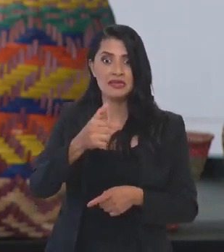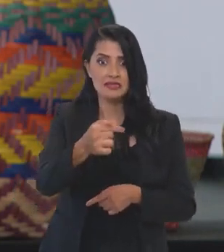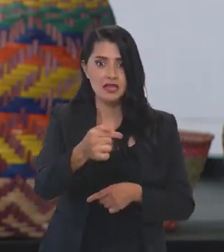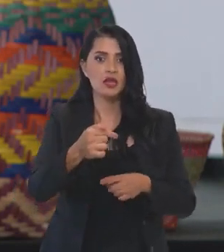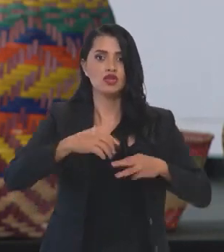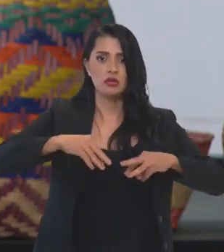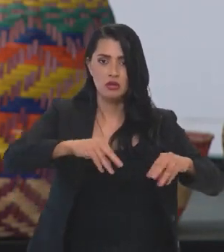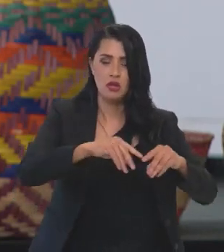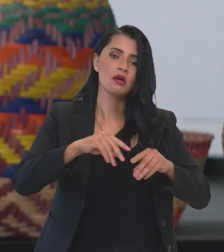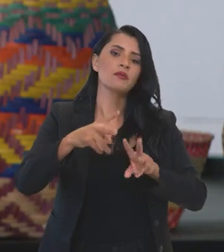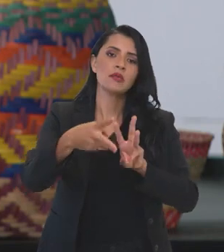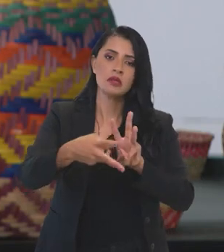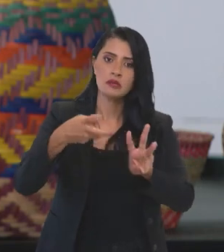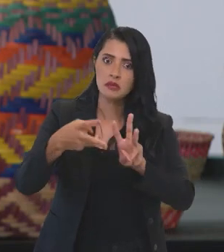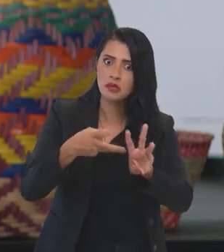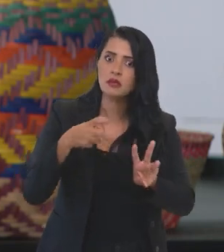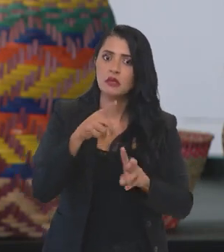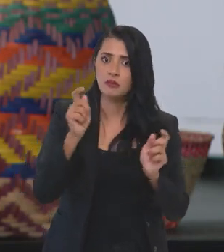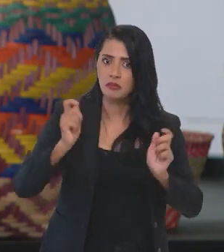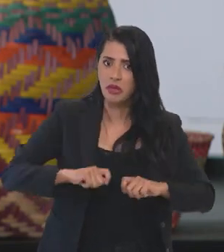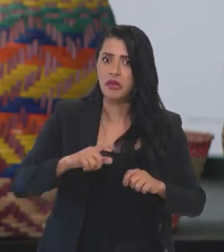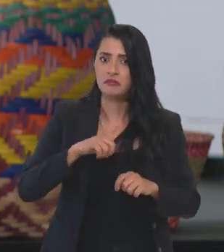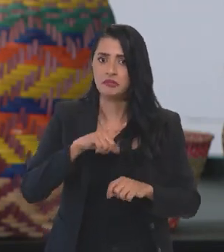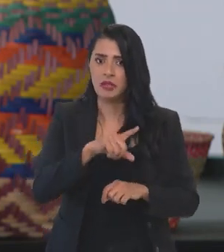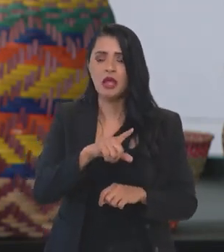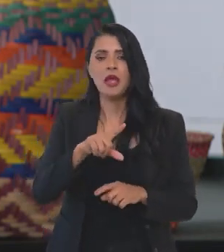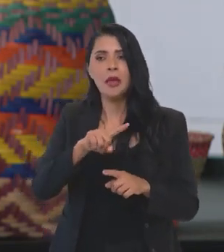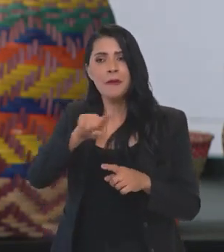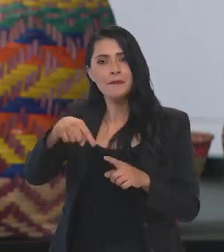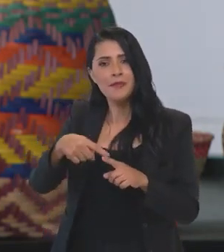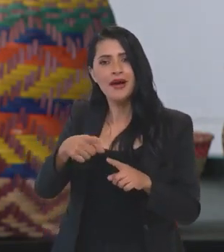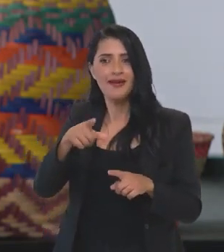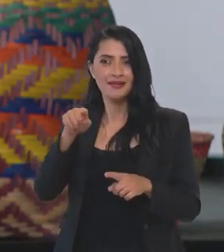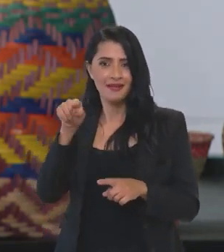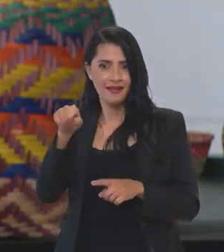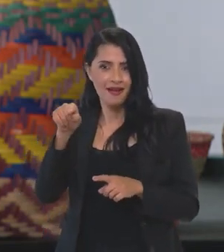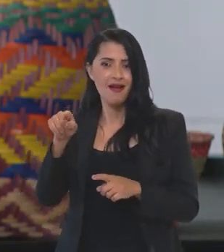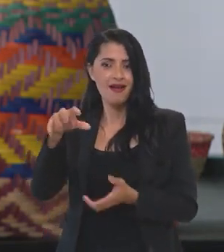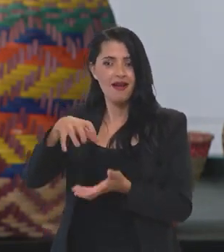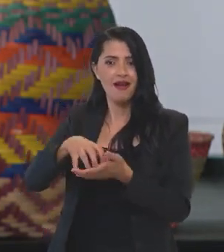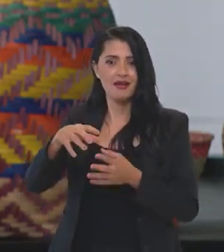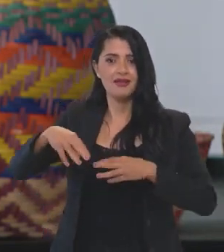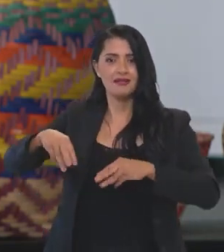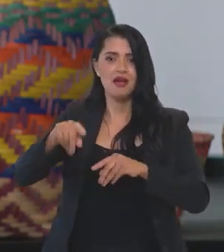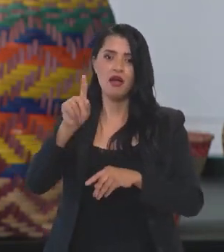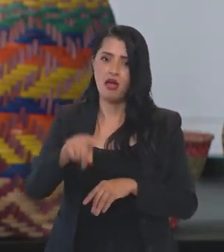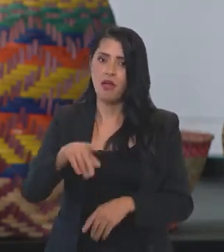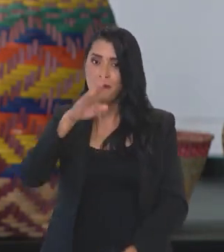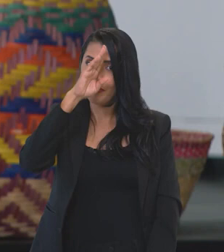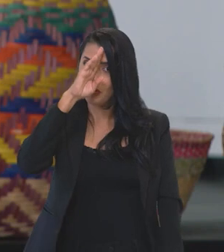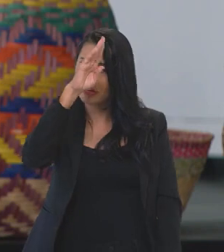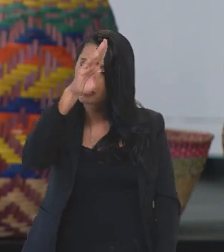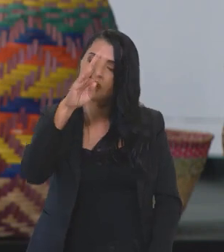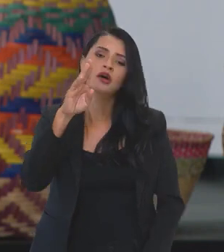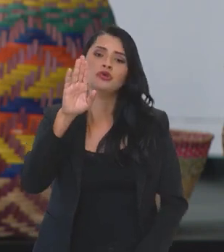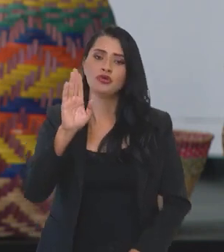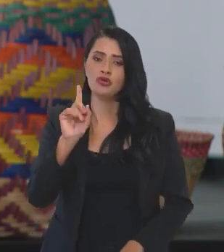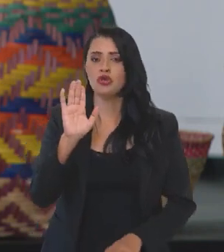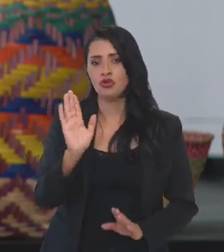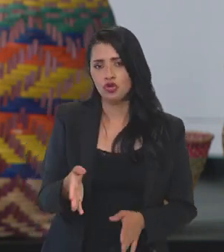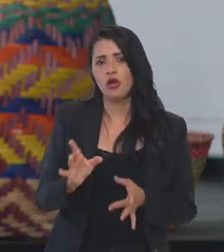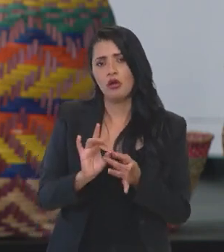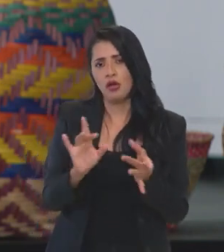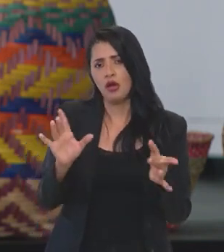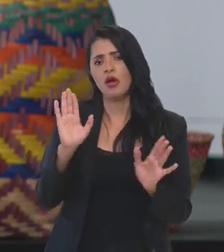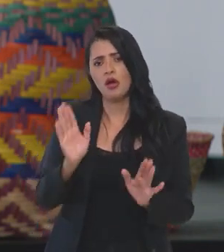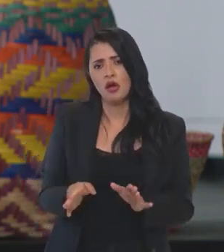indígenas que estão também passíveis de fazer operações, mas também o Rio Guamá é justamente uma prioridade que foi